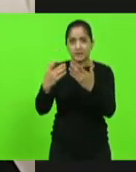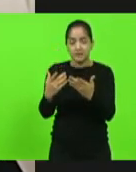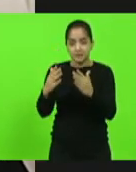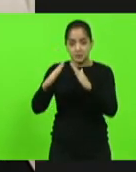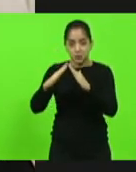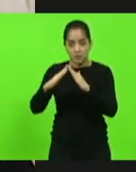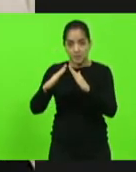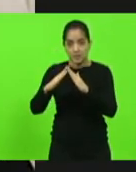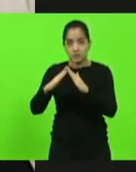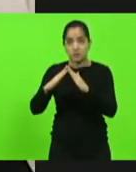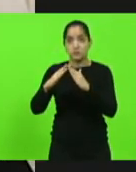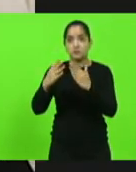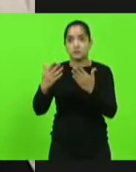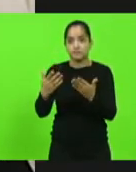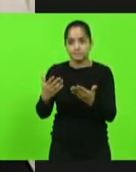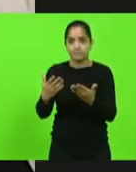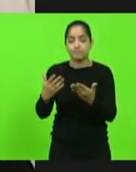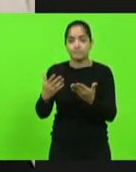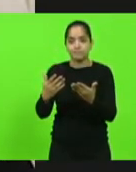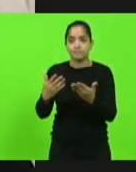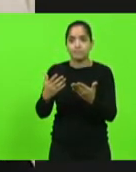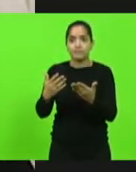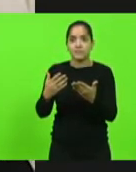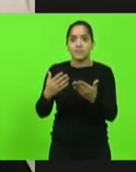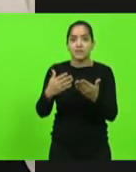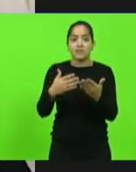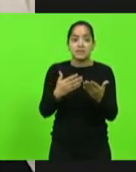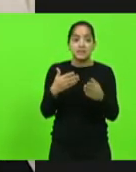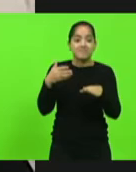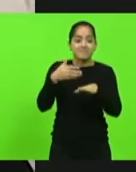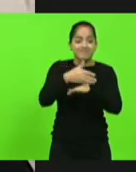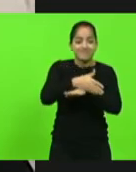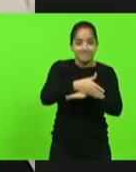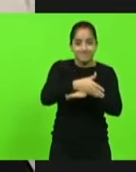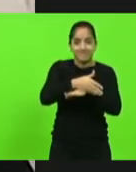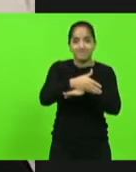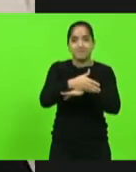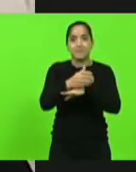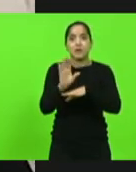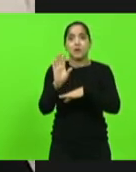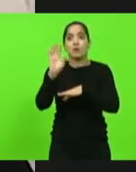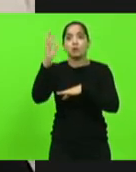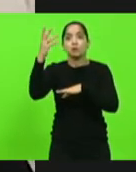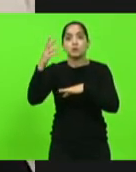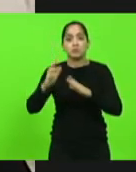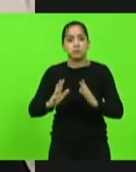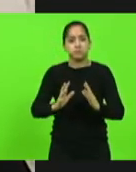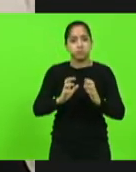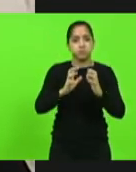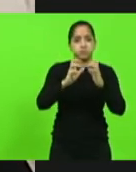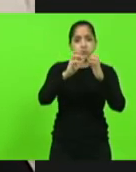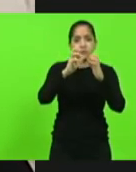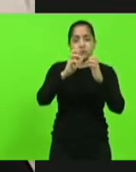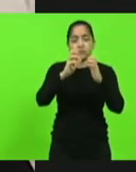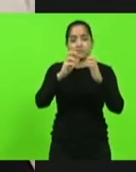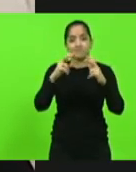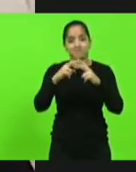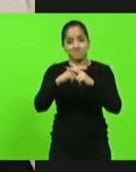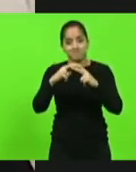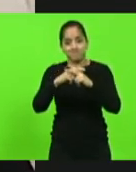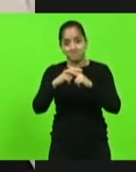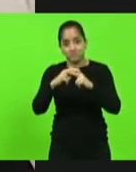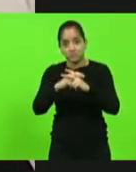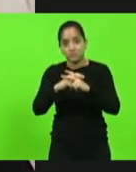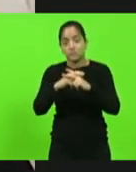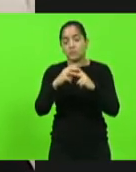e acabou se envolvendo em uma luta corporal com a gente que